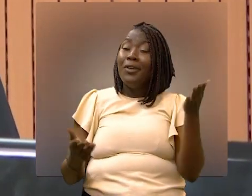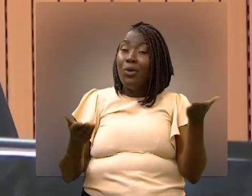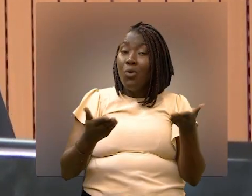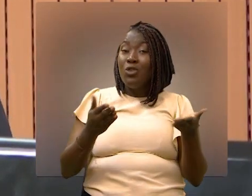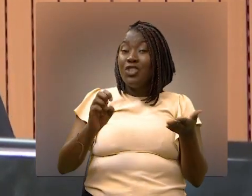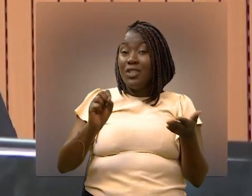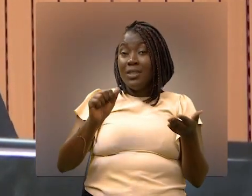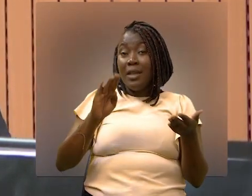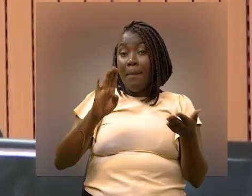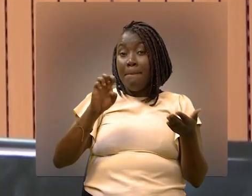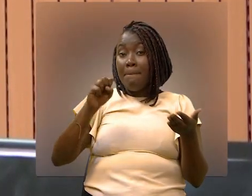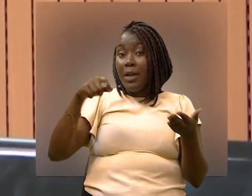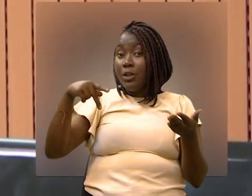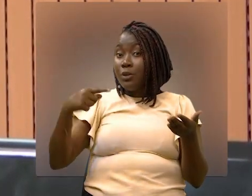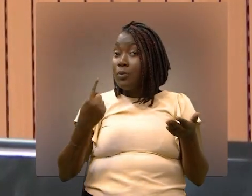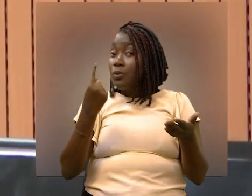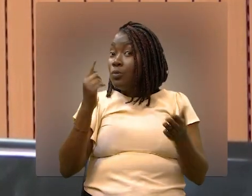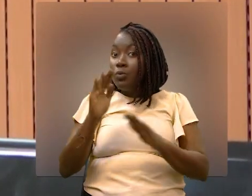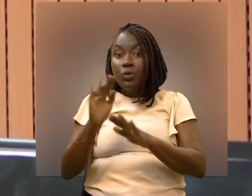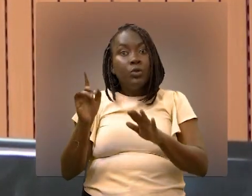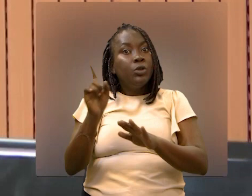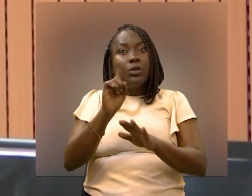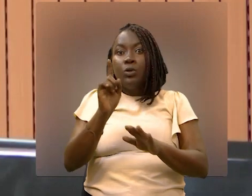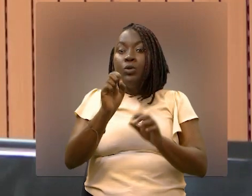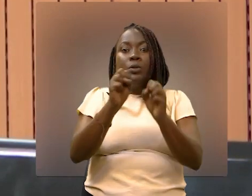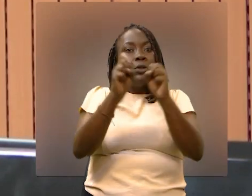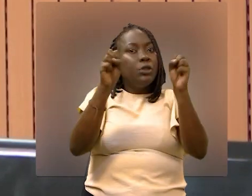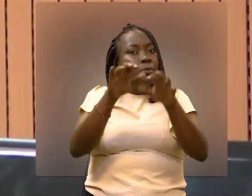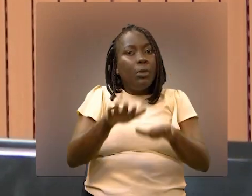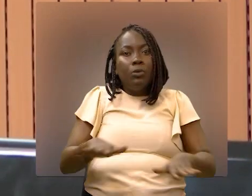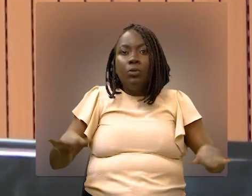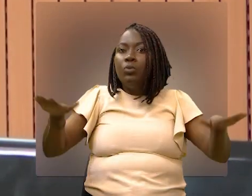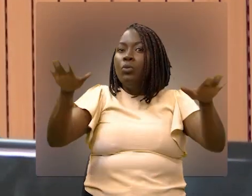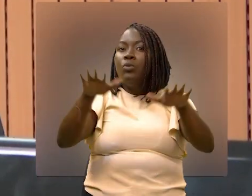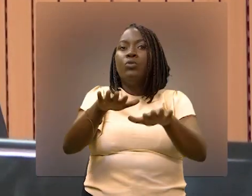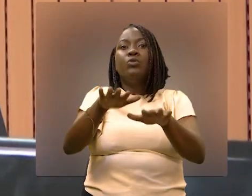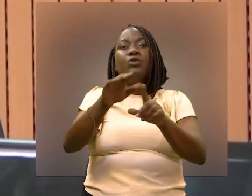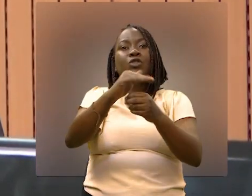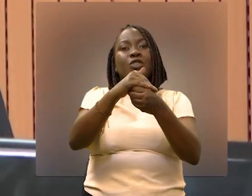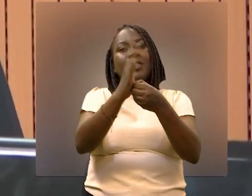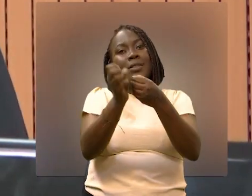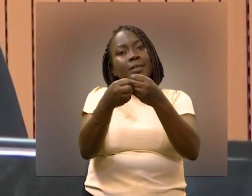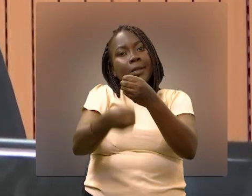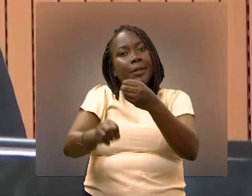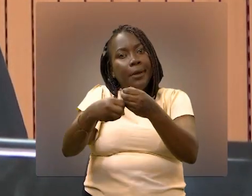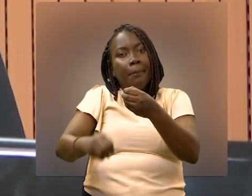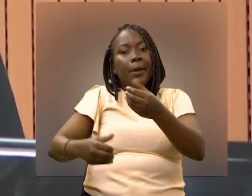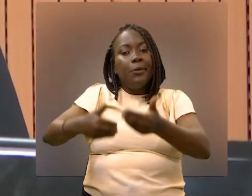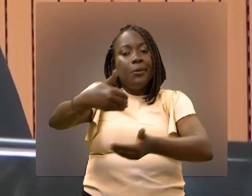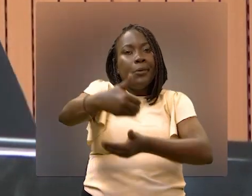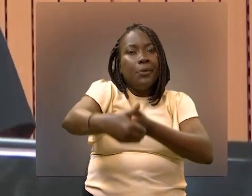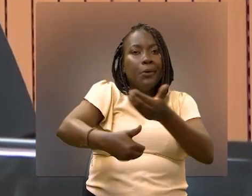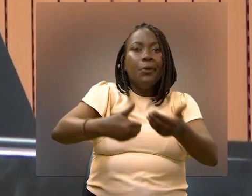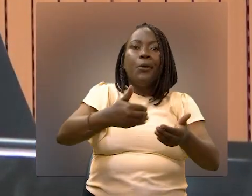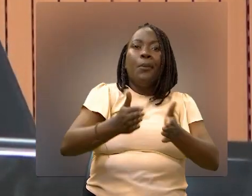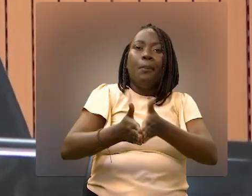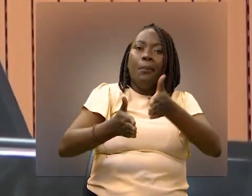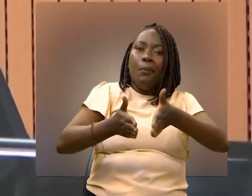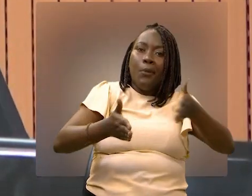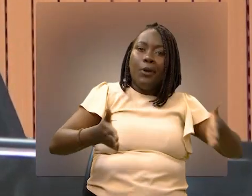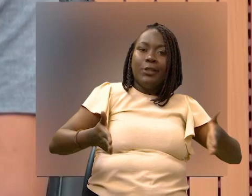a gente vê hoje, não só sobre a Sabesp, mas sobre o setor de saneamento como um todo, um processo, né, de